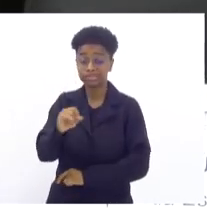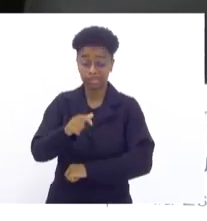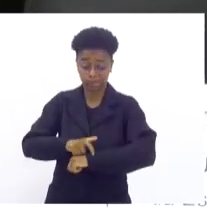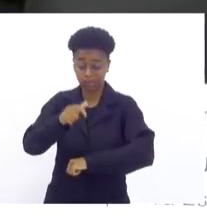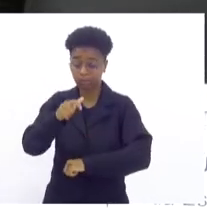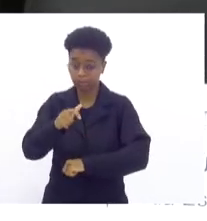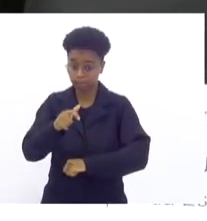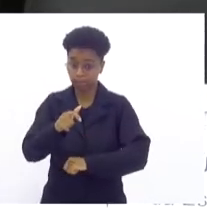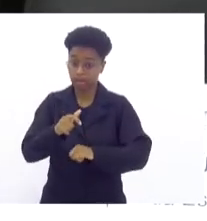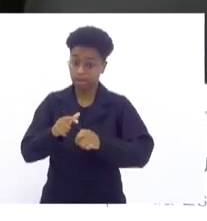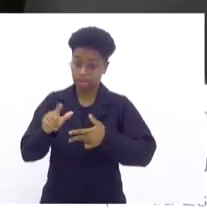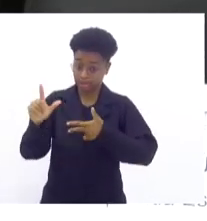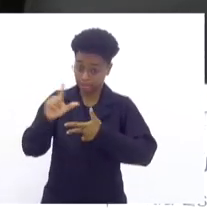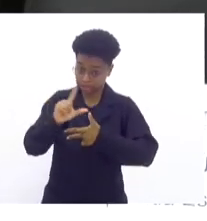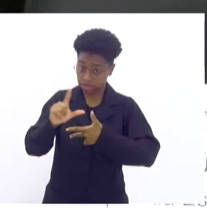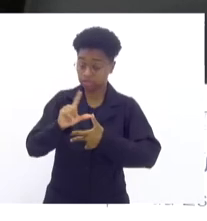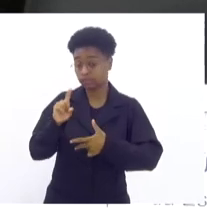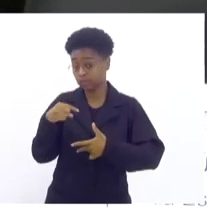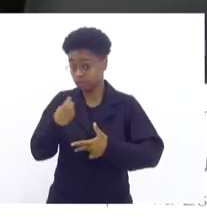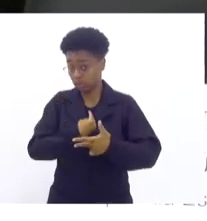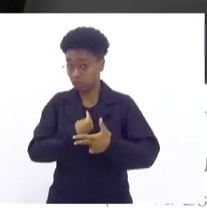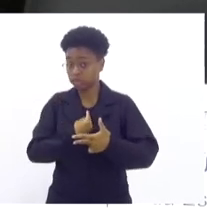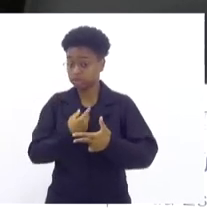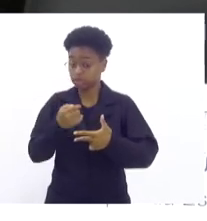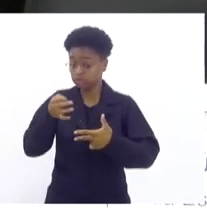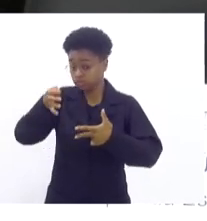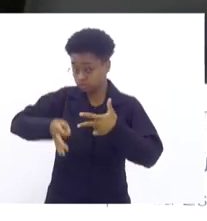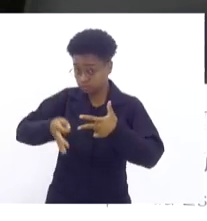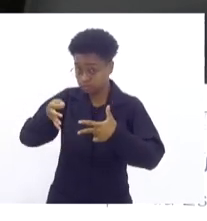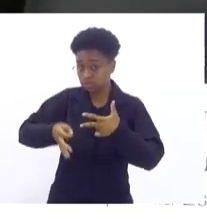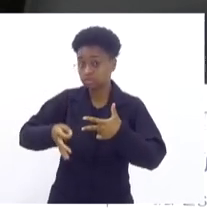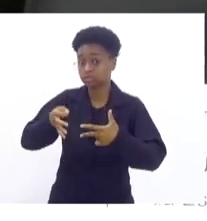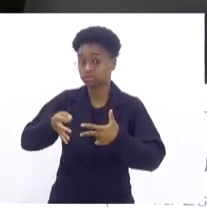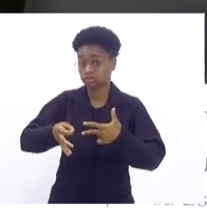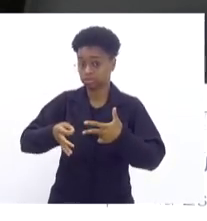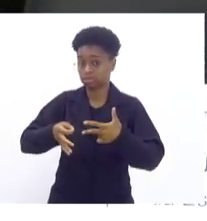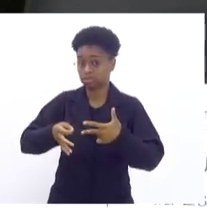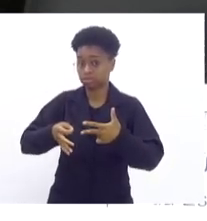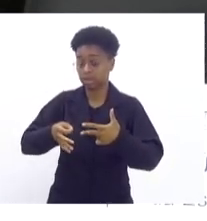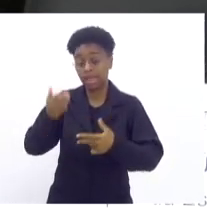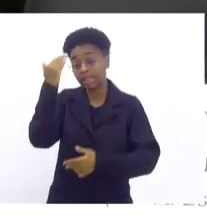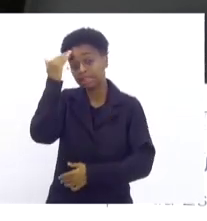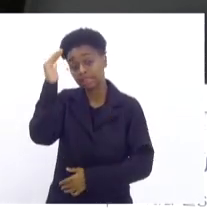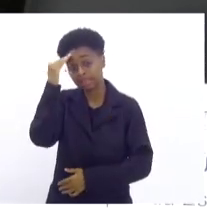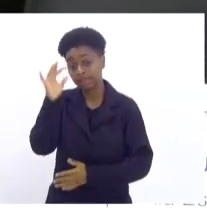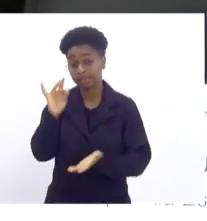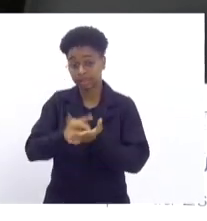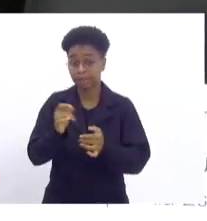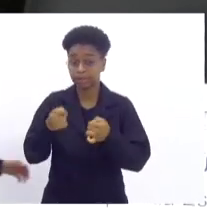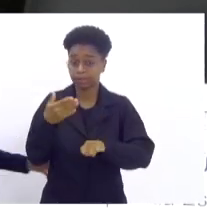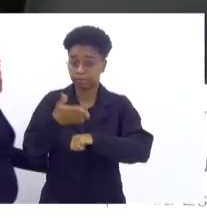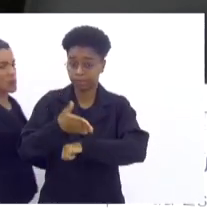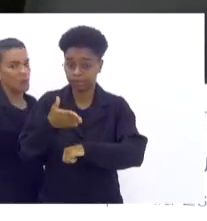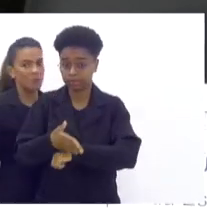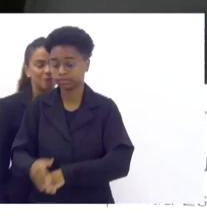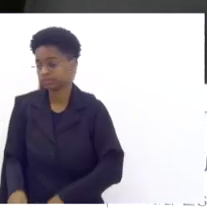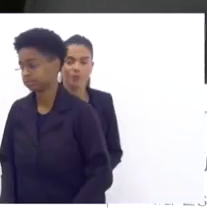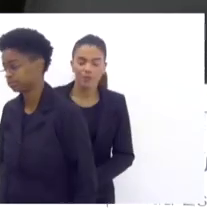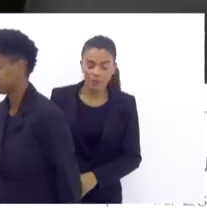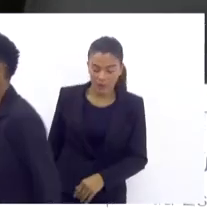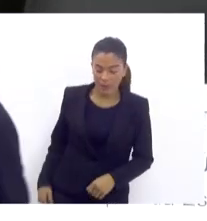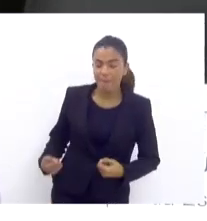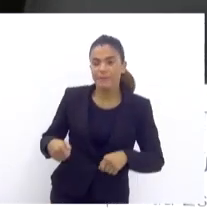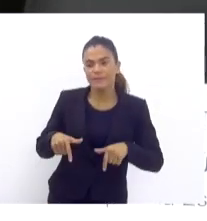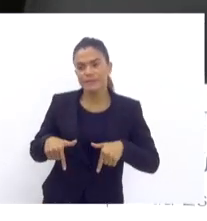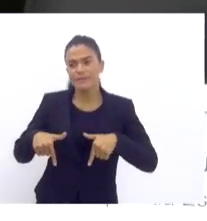que o legislativo que somos nós, que o judiciário entender que ele tem que participar, que ele tem que atuar